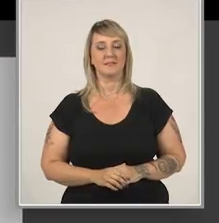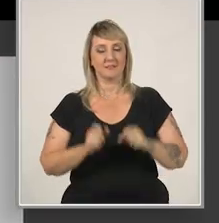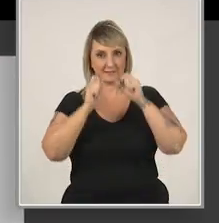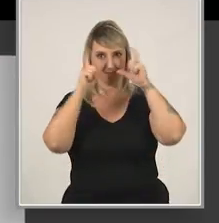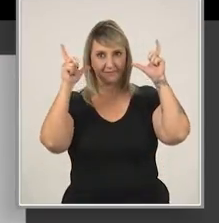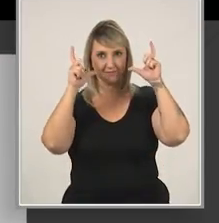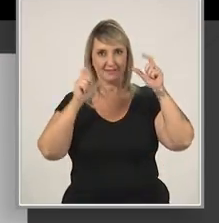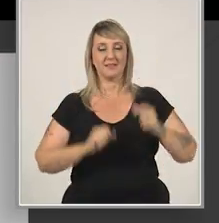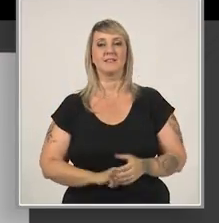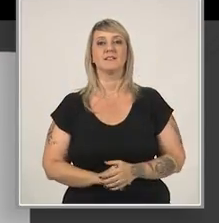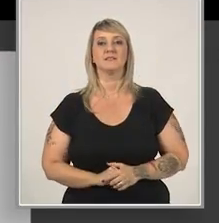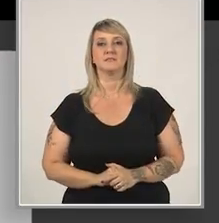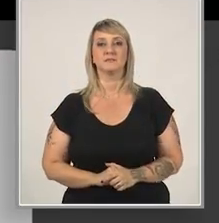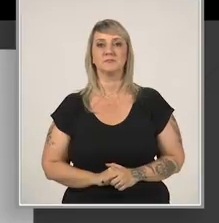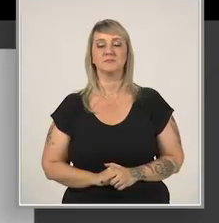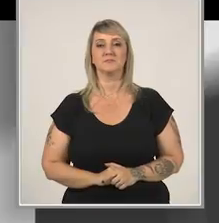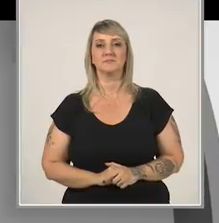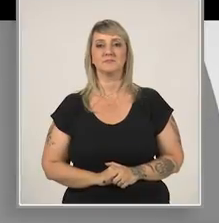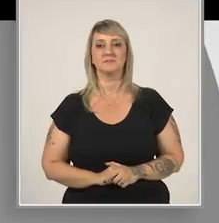Fique ligado!